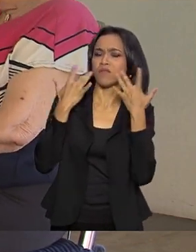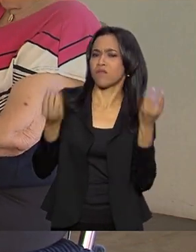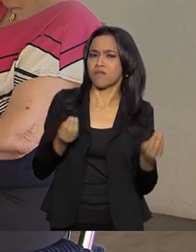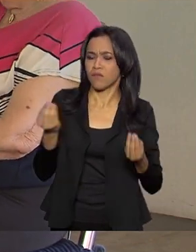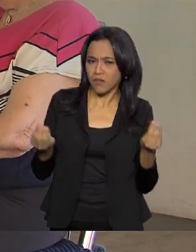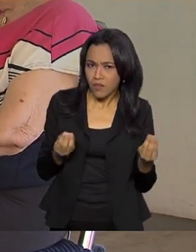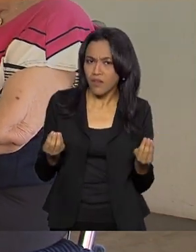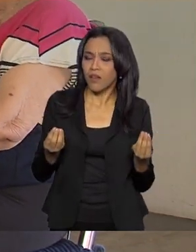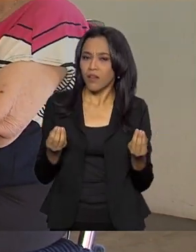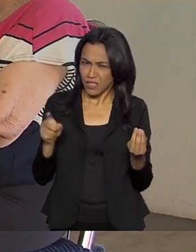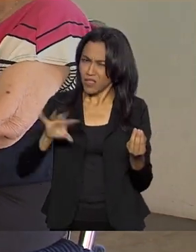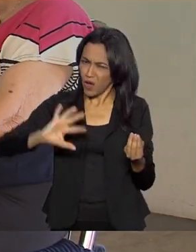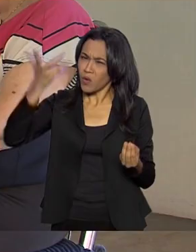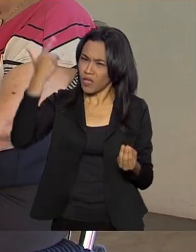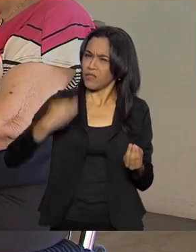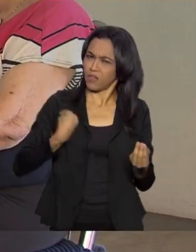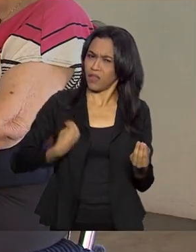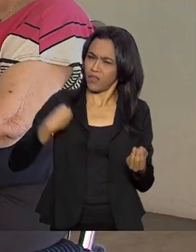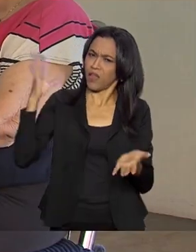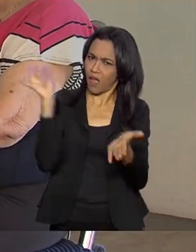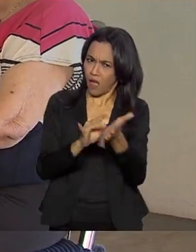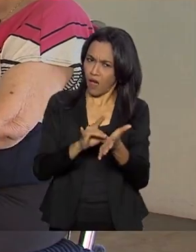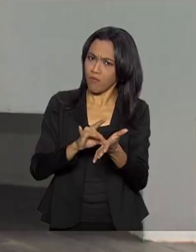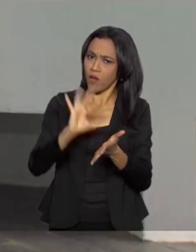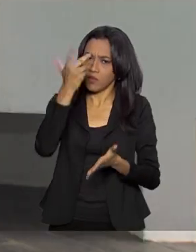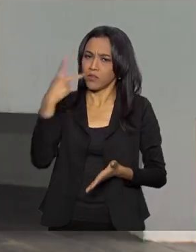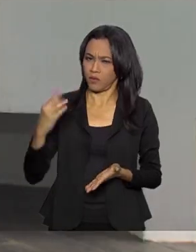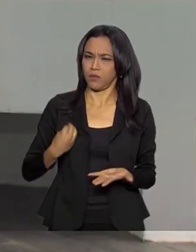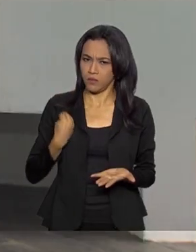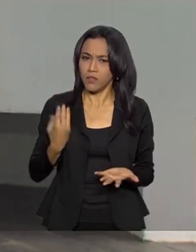Isso, eu acho que na vida todo mundo acontece? Na tua, já aconteceu?